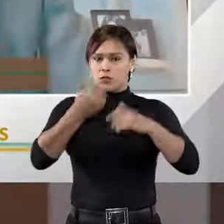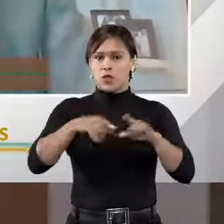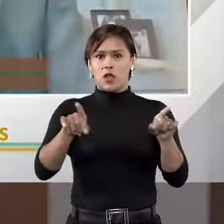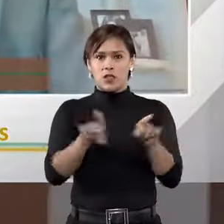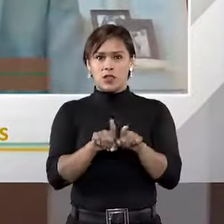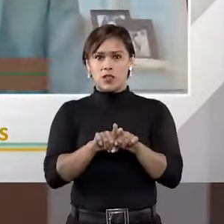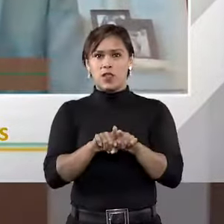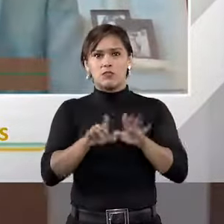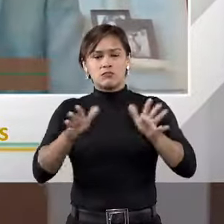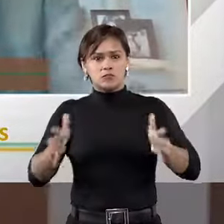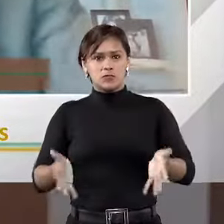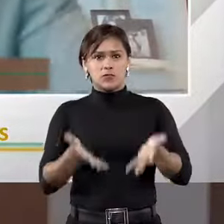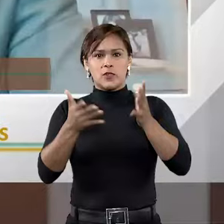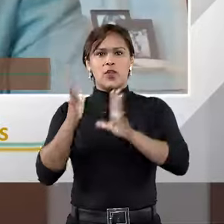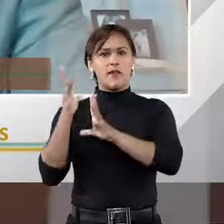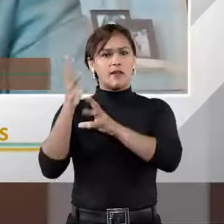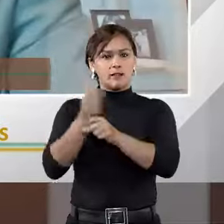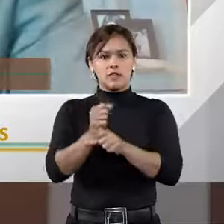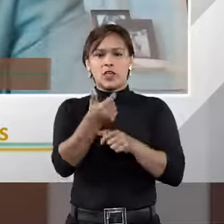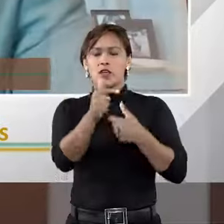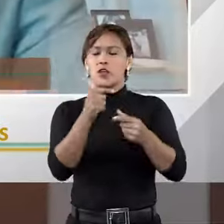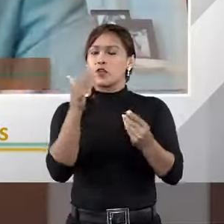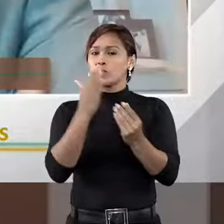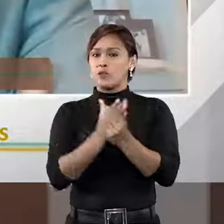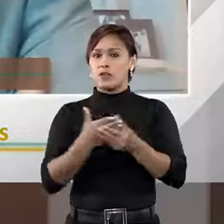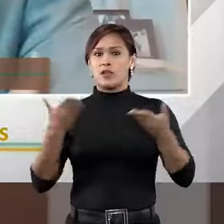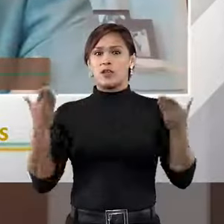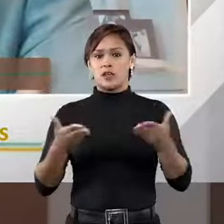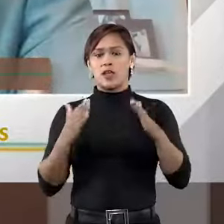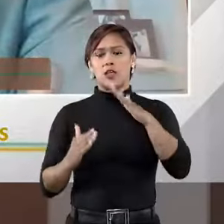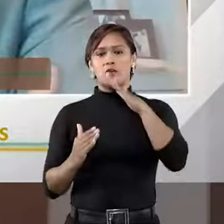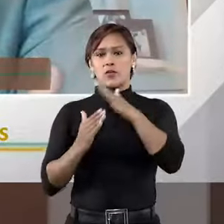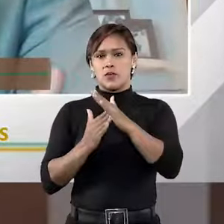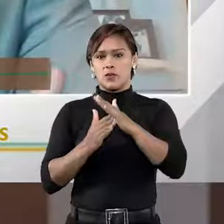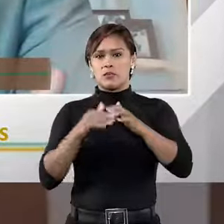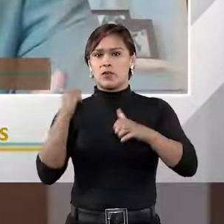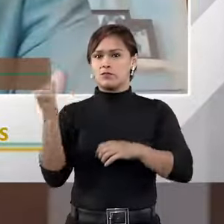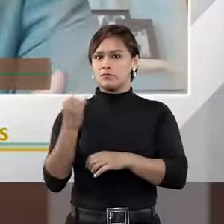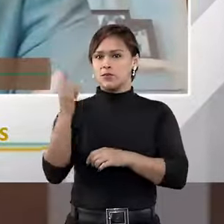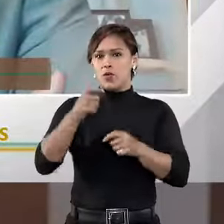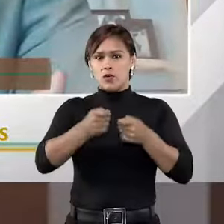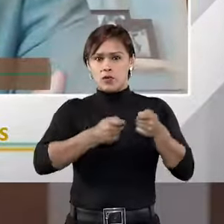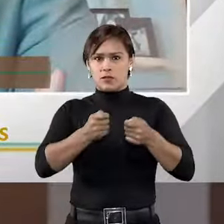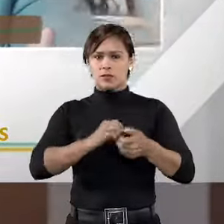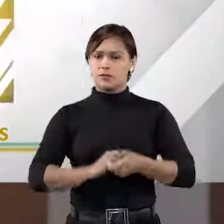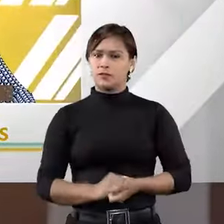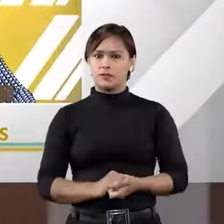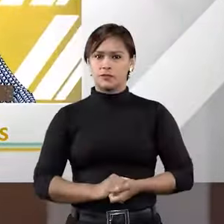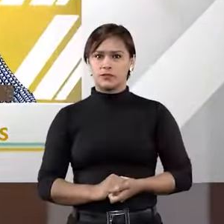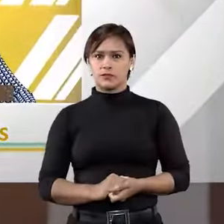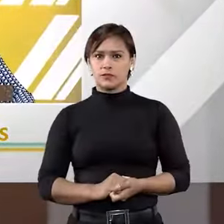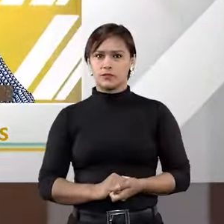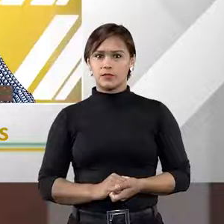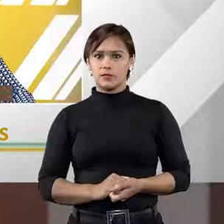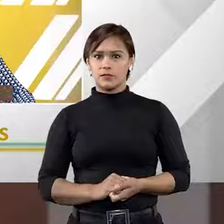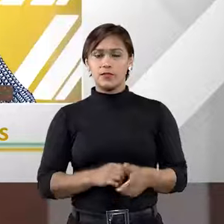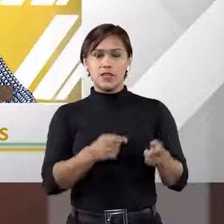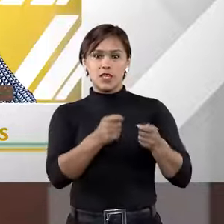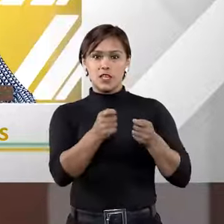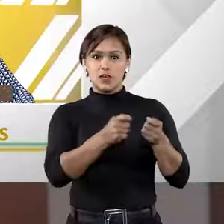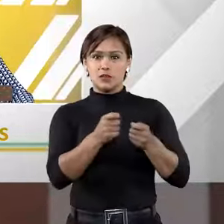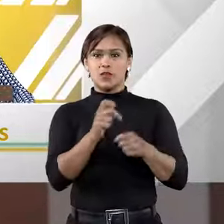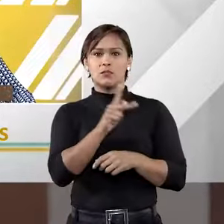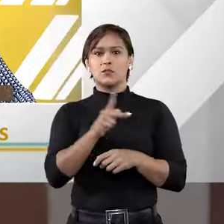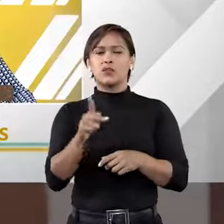mitigado e revisado em alguns casos, mas até aqui é esse o limite fundamental dele. E os árbitros,